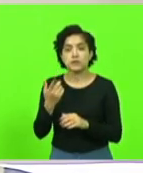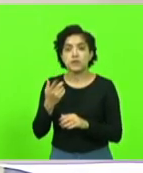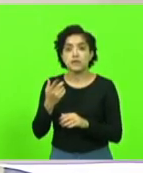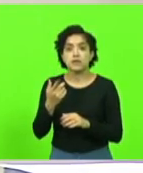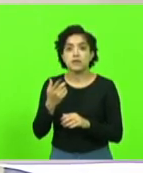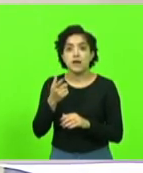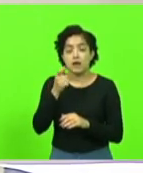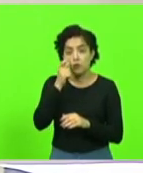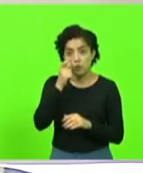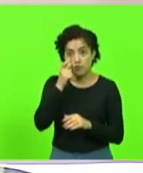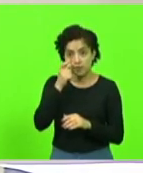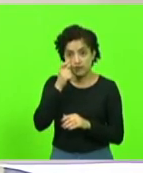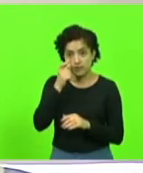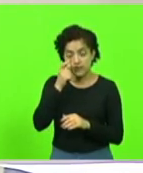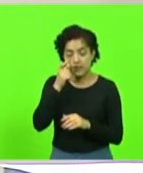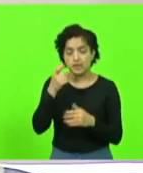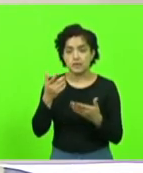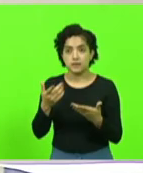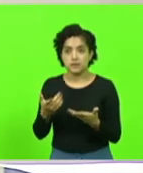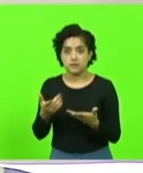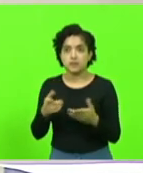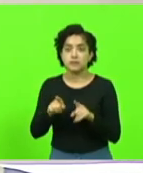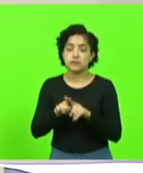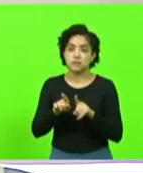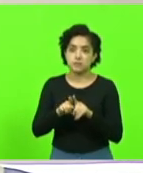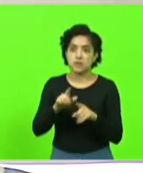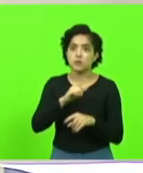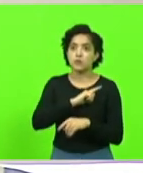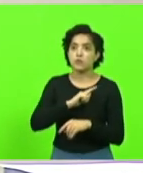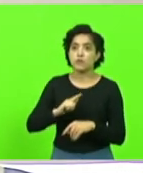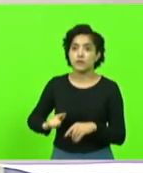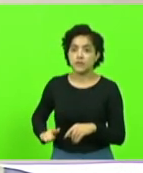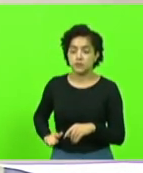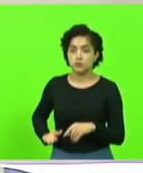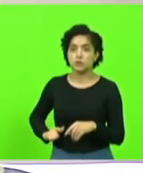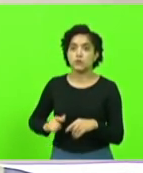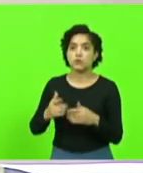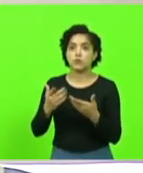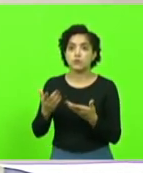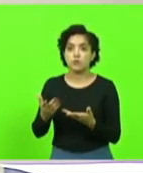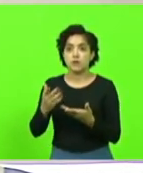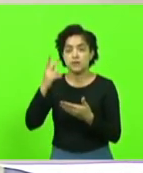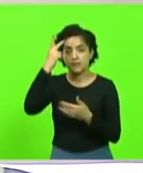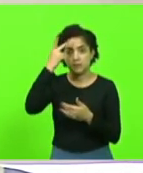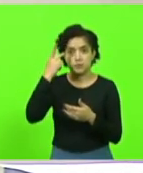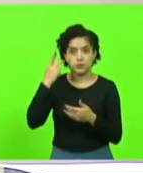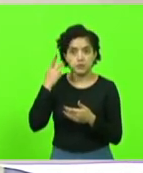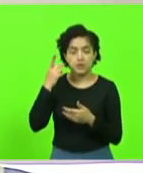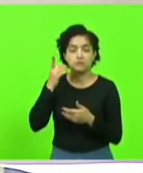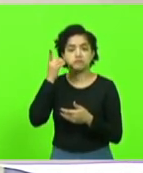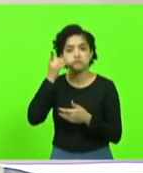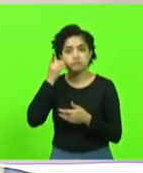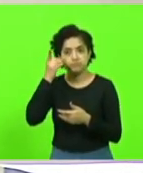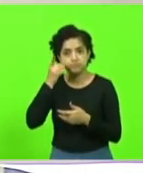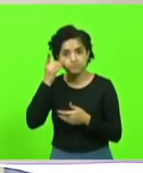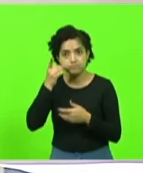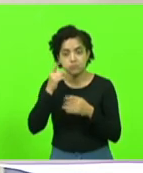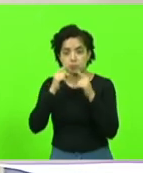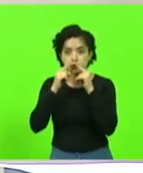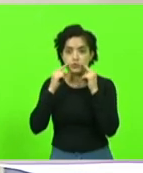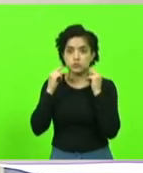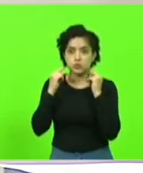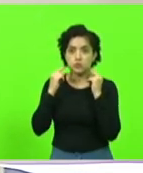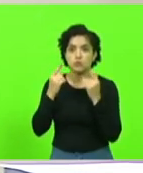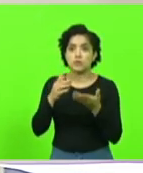Acompanhei Vossa Excelência, como bem o governador, deputado Paulinho, deputado Titão, enfim,